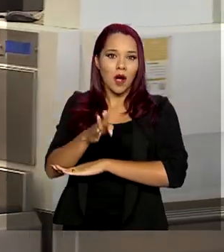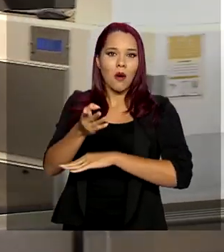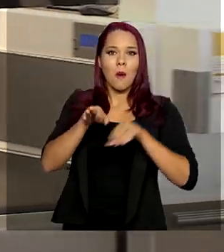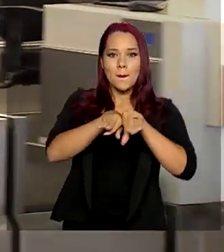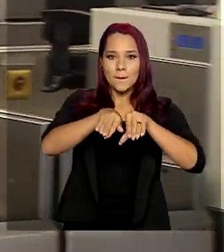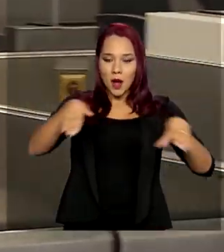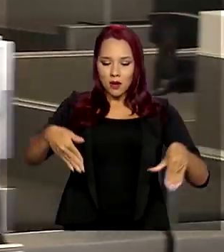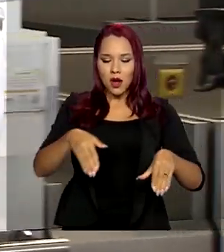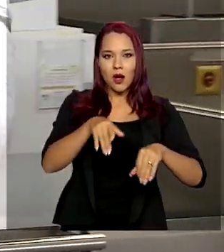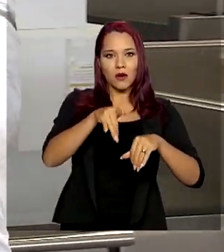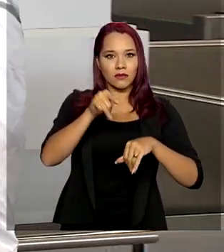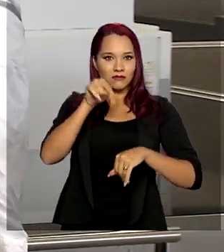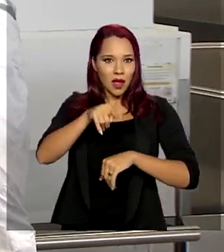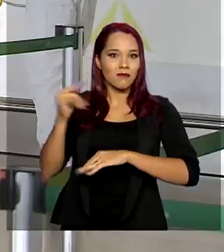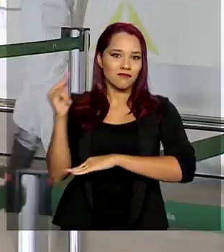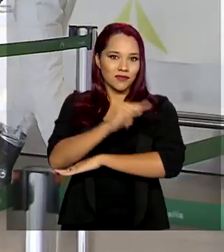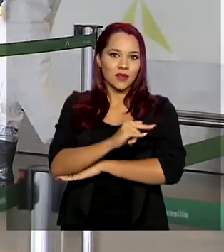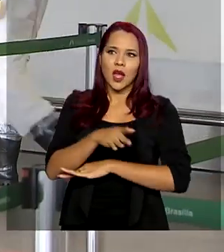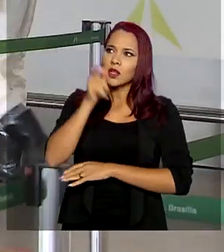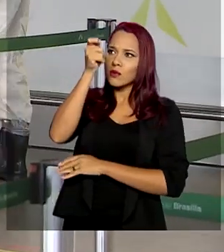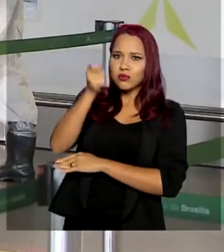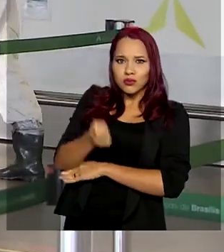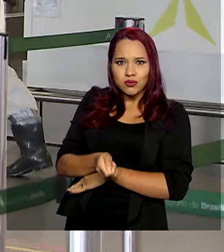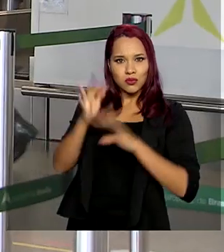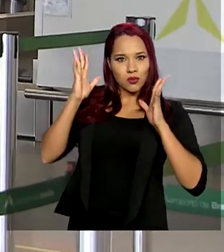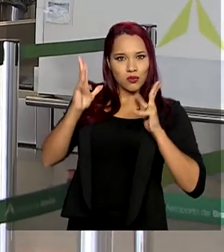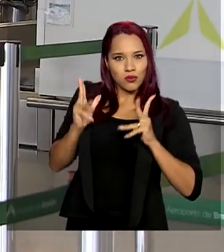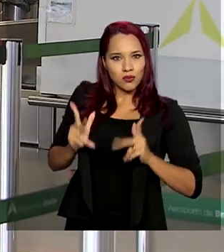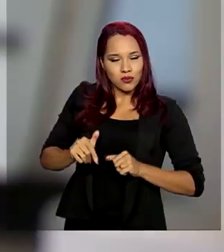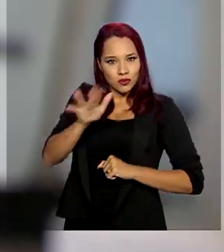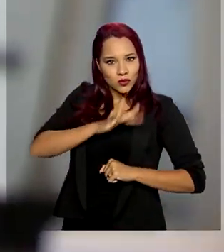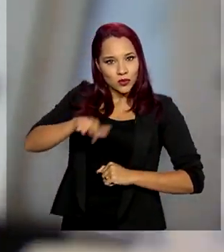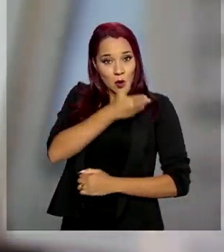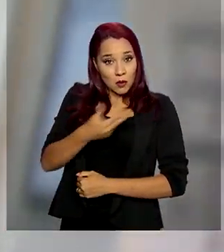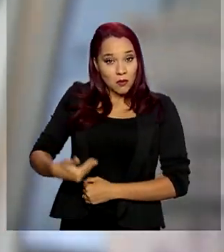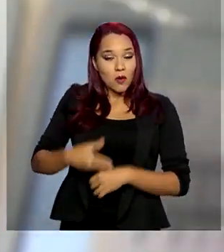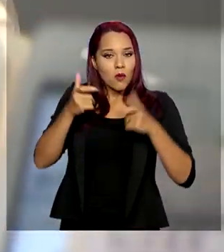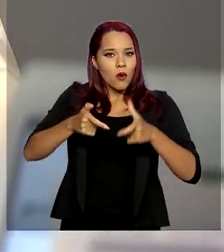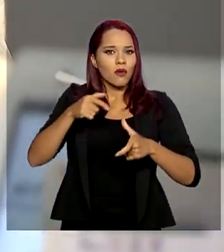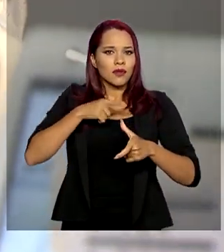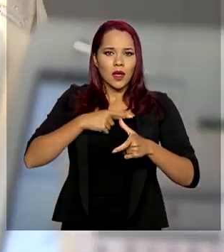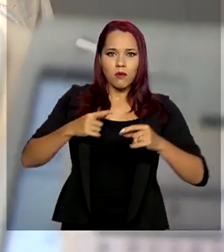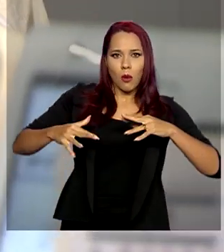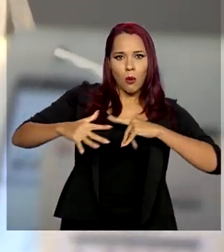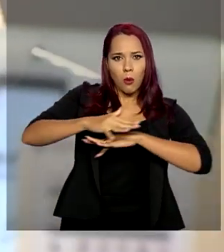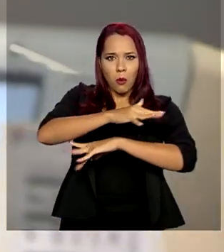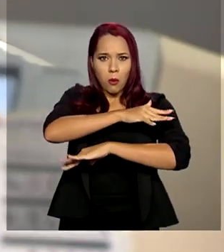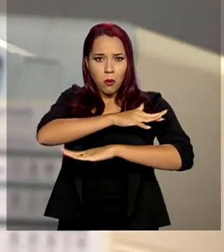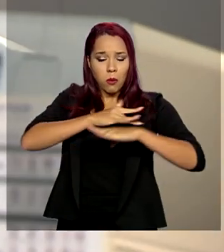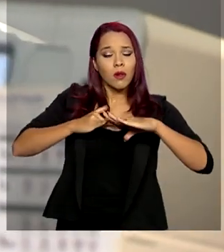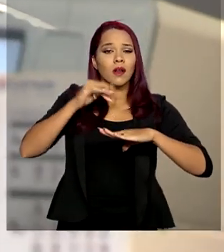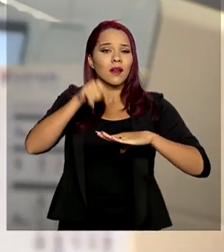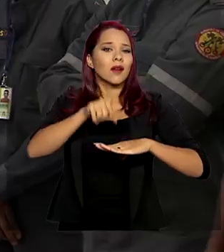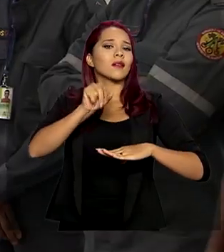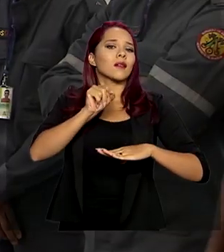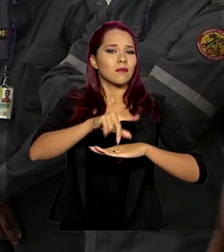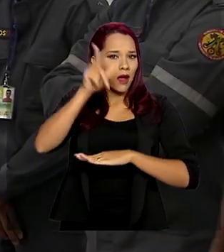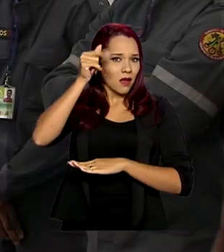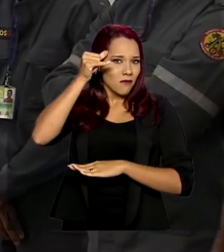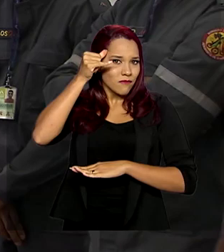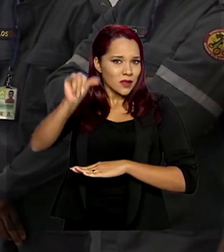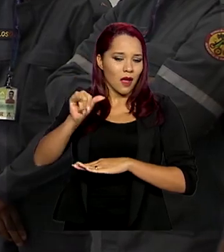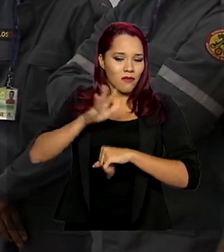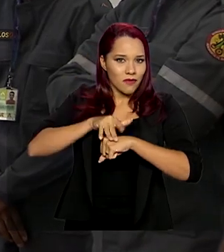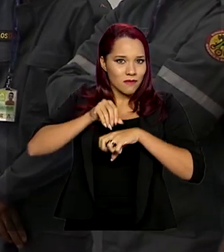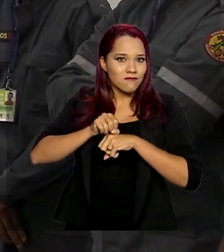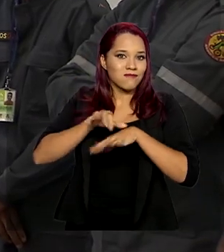companhias aéreas. Essa descontaminação de espaços públicos, onde há grande movimentação de pessoas, é para minimizar a propagação do